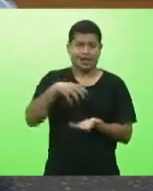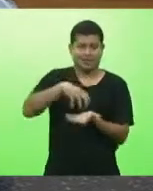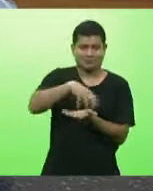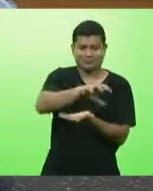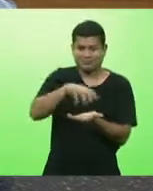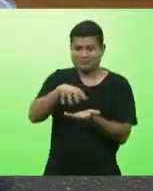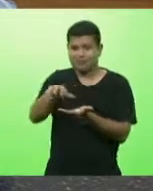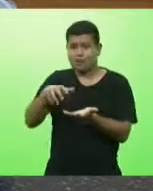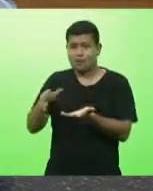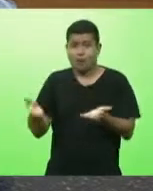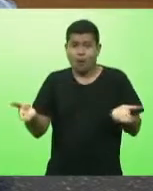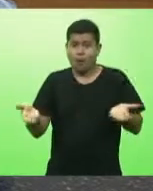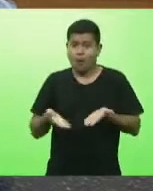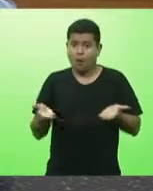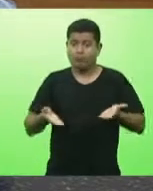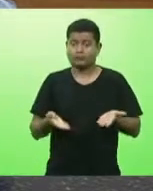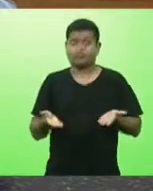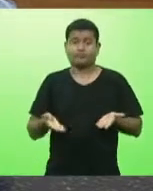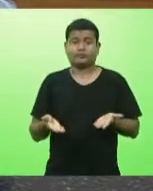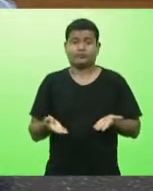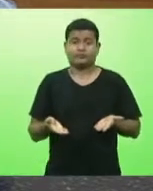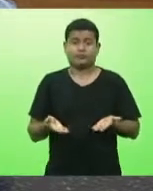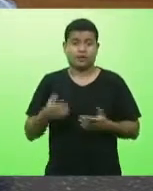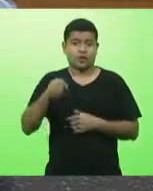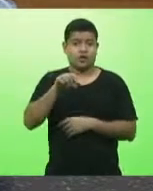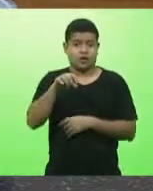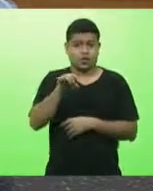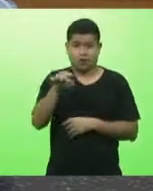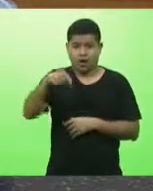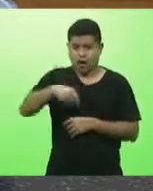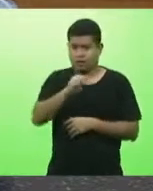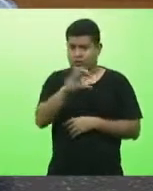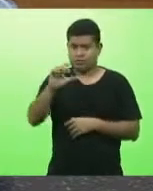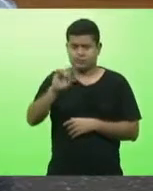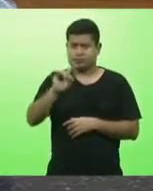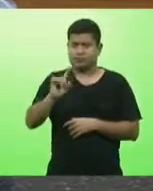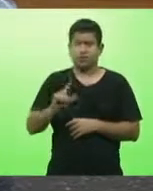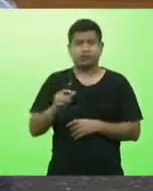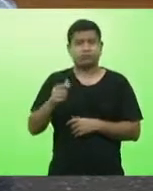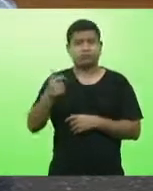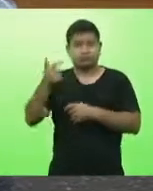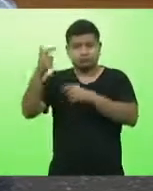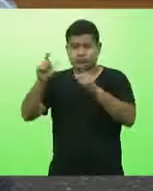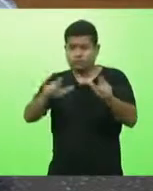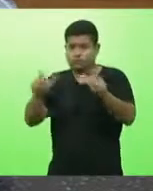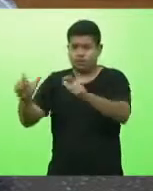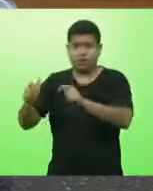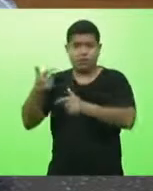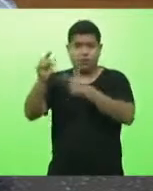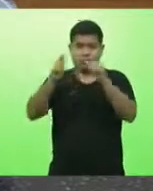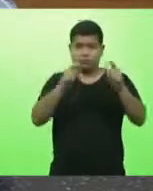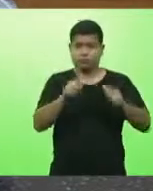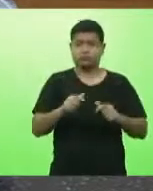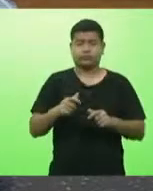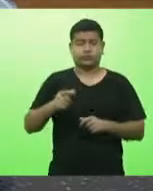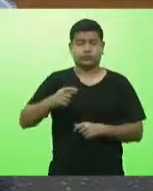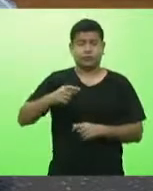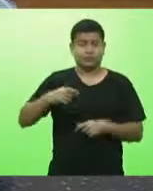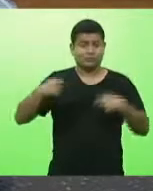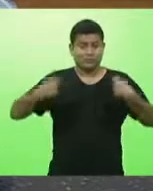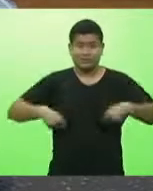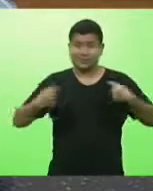hoje muito mais do que em Santa Catarina nós precisamos no país